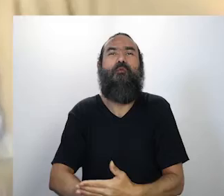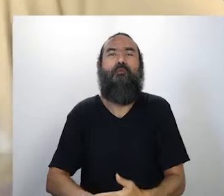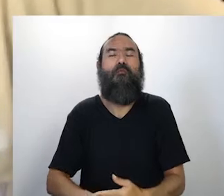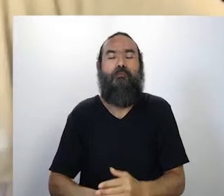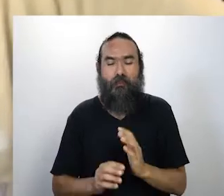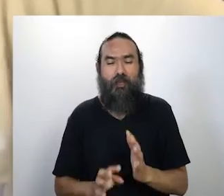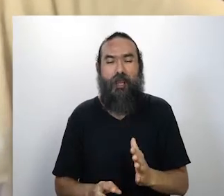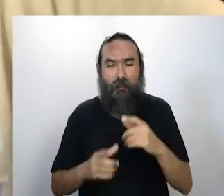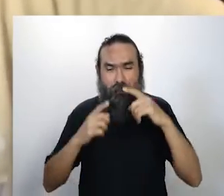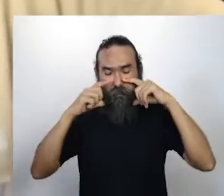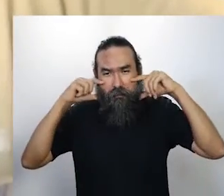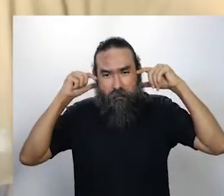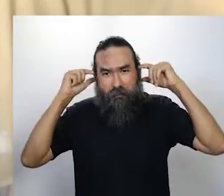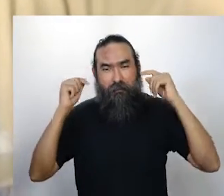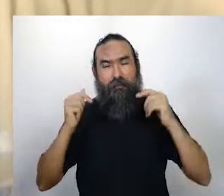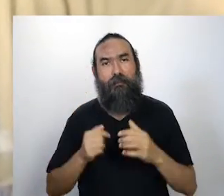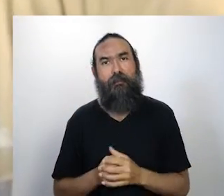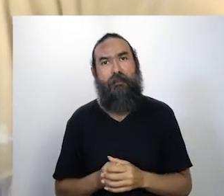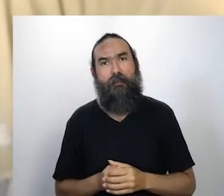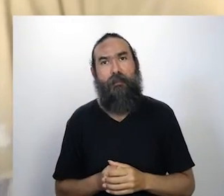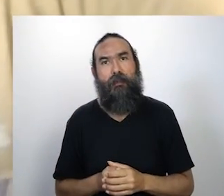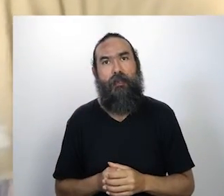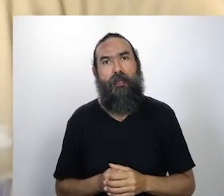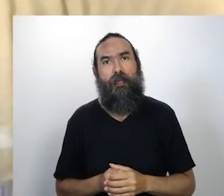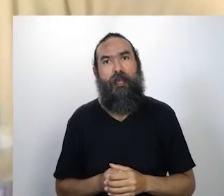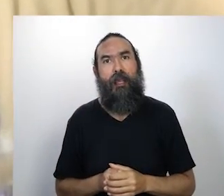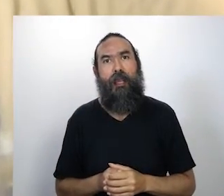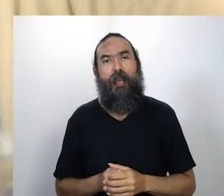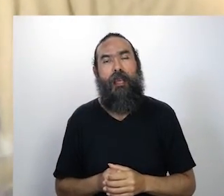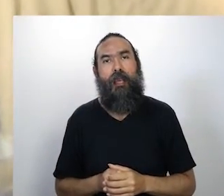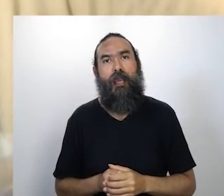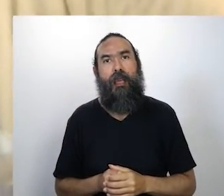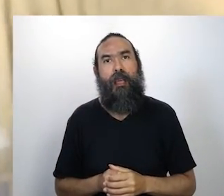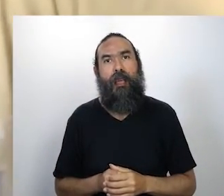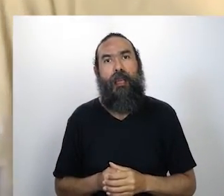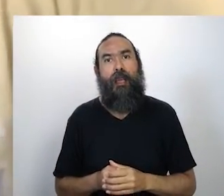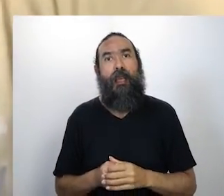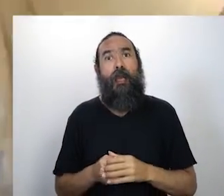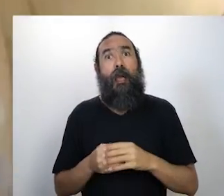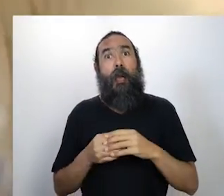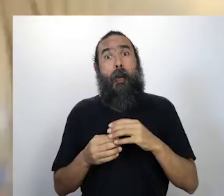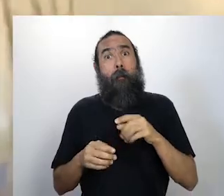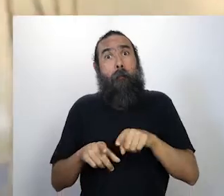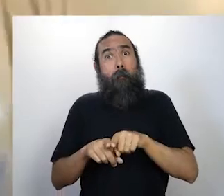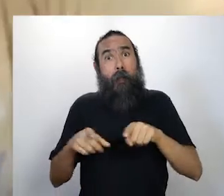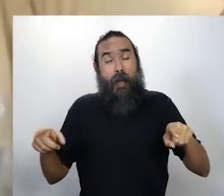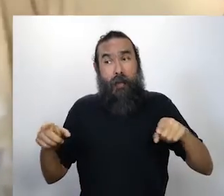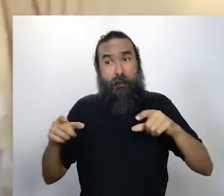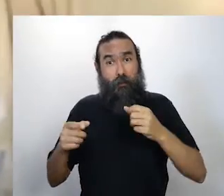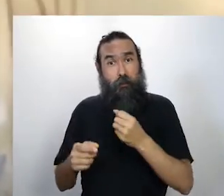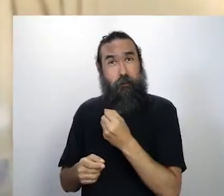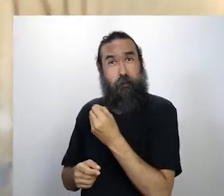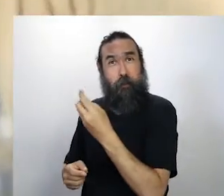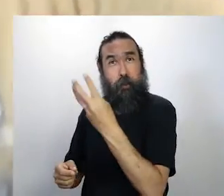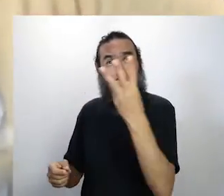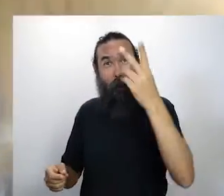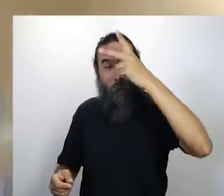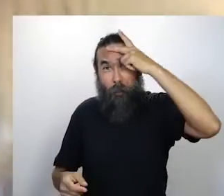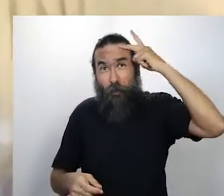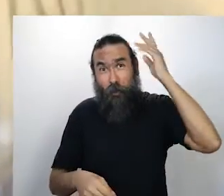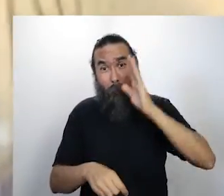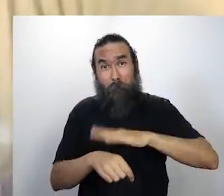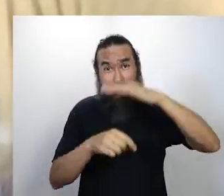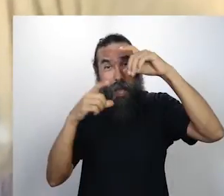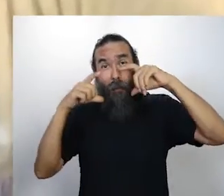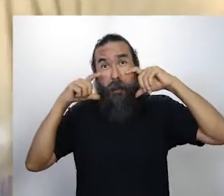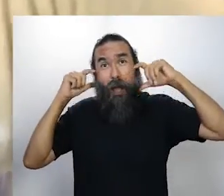Japão o uso de máscara, né? Não é uma coisa que a gente estranhe. Mas nessa quantidade, aí, quer